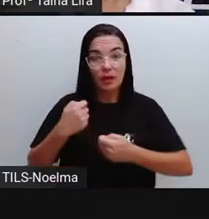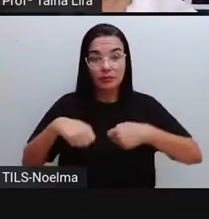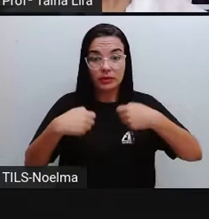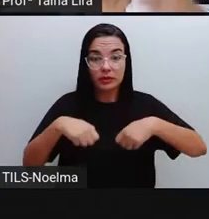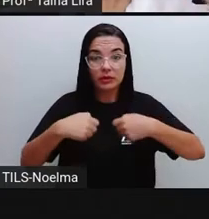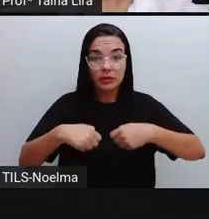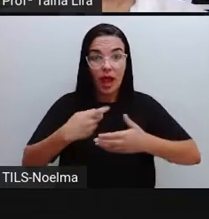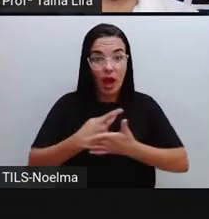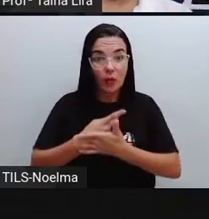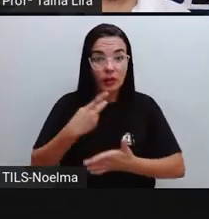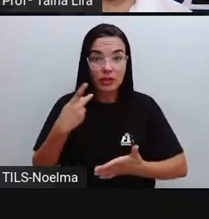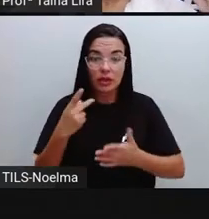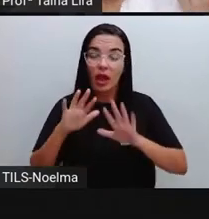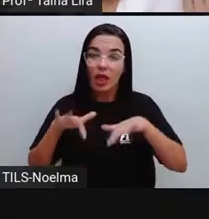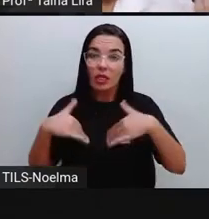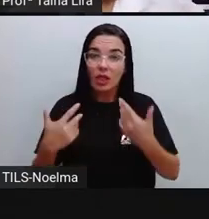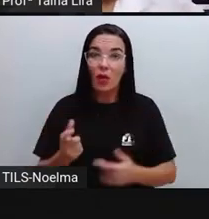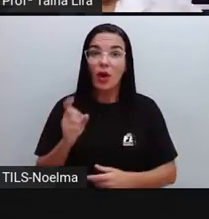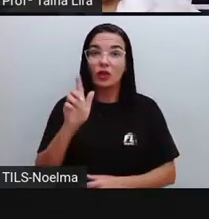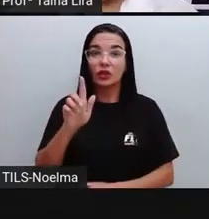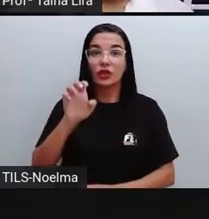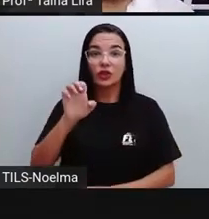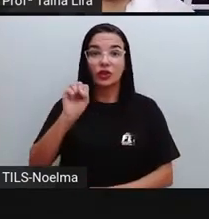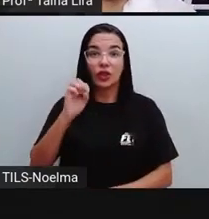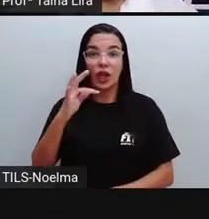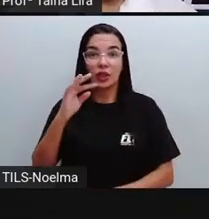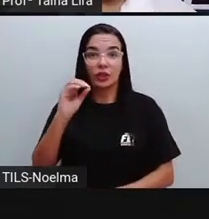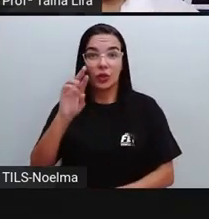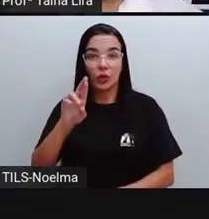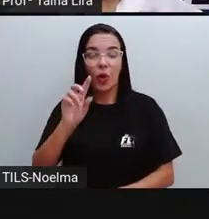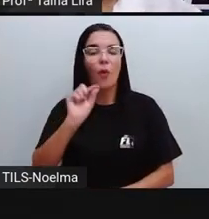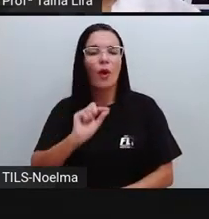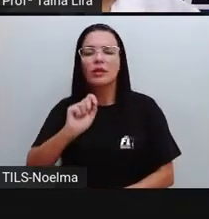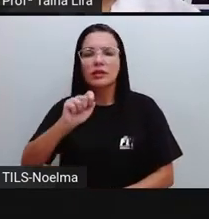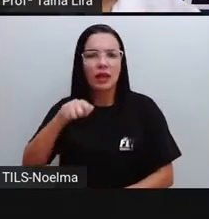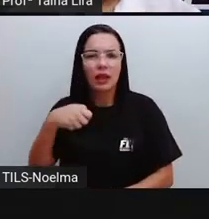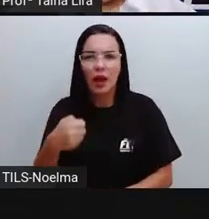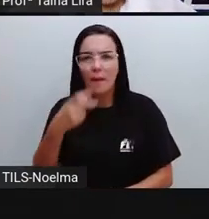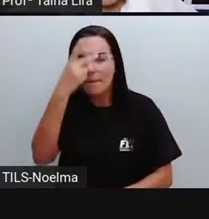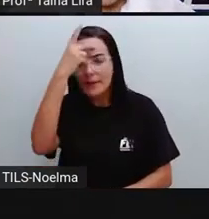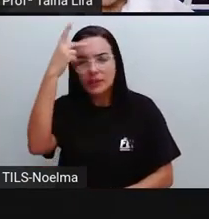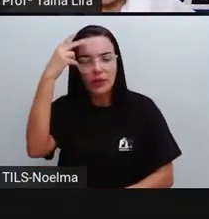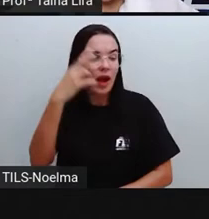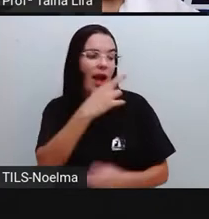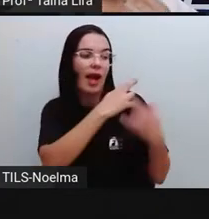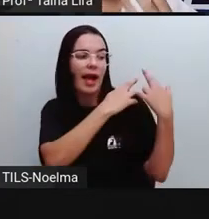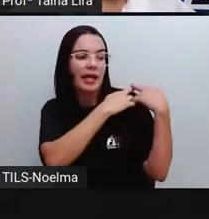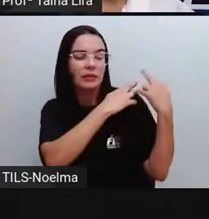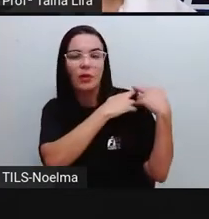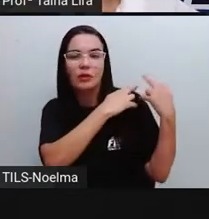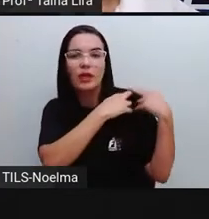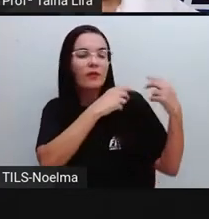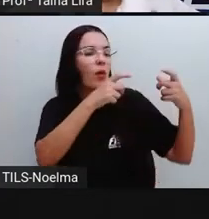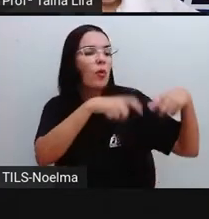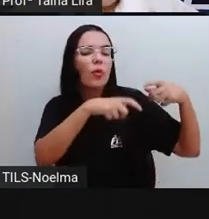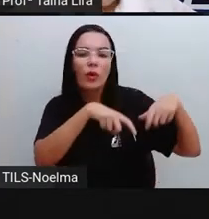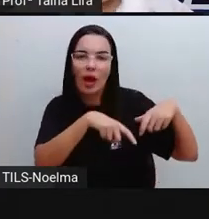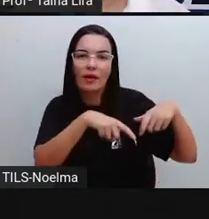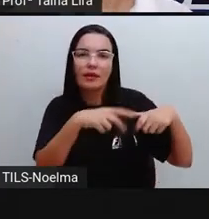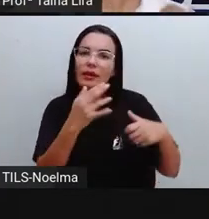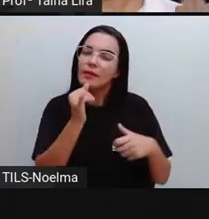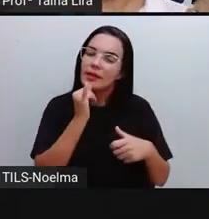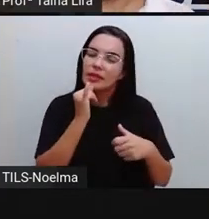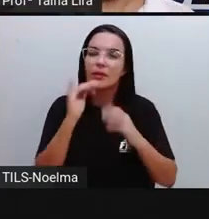pessoa que é responsável. No caso da escola, o gestor é ali responsável pela escola. Ele está na gestão, ele é responsável pela